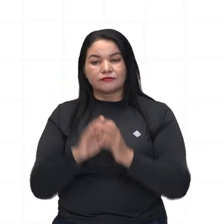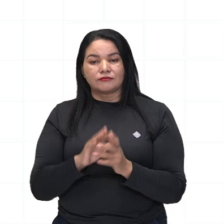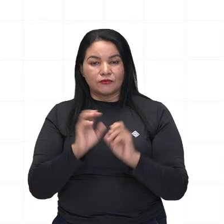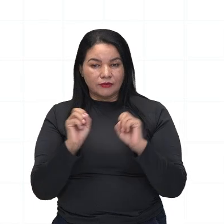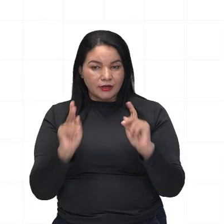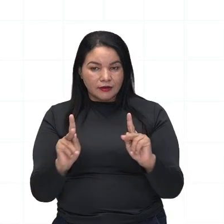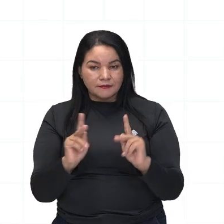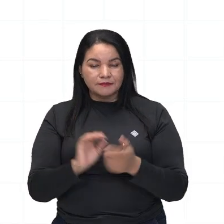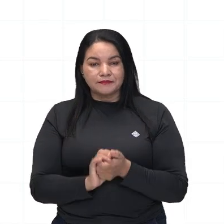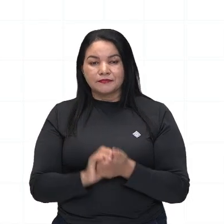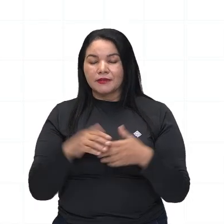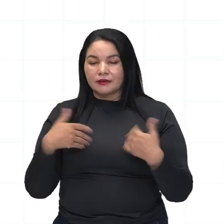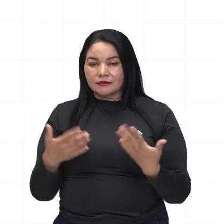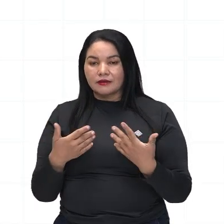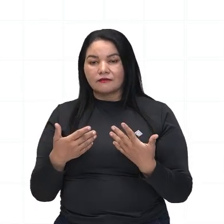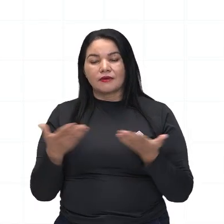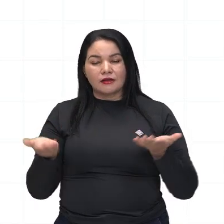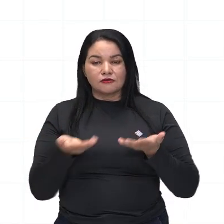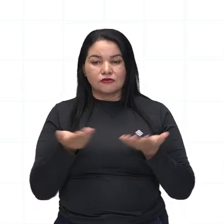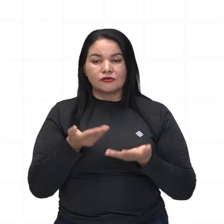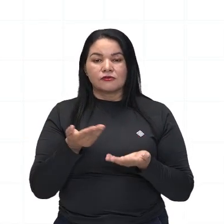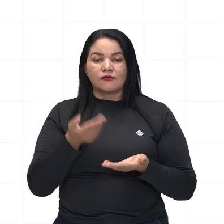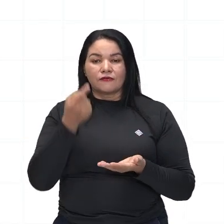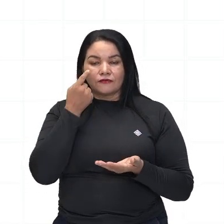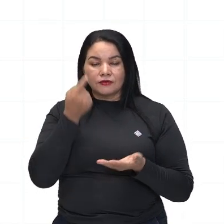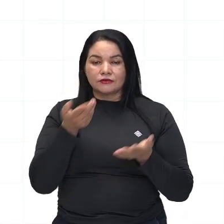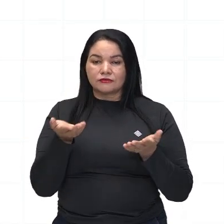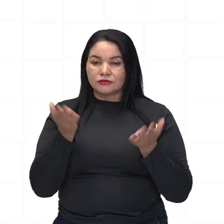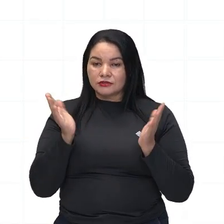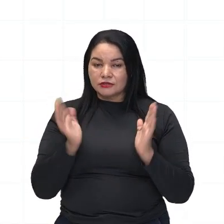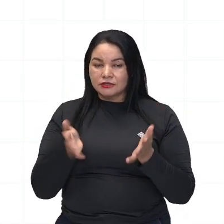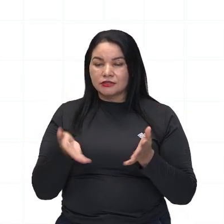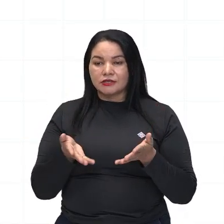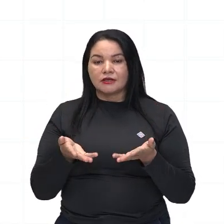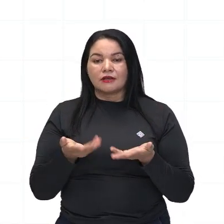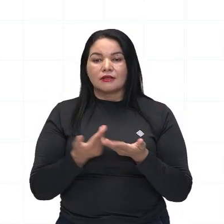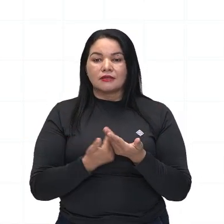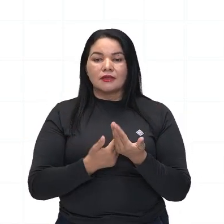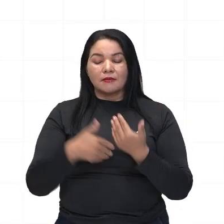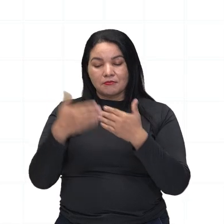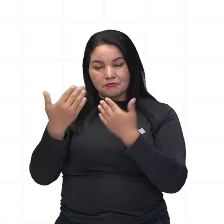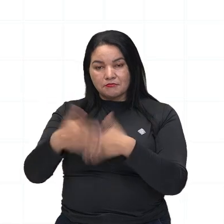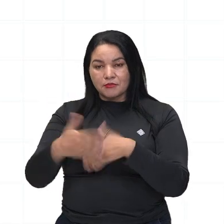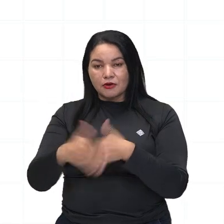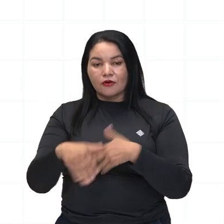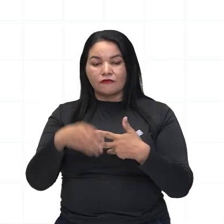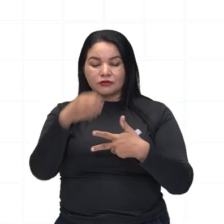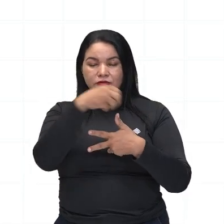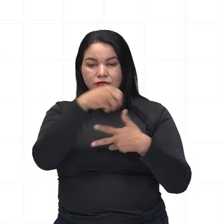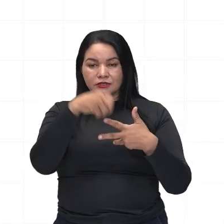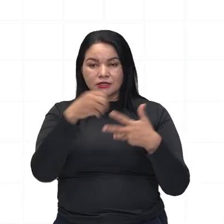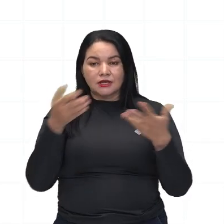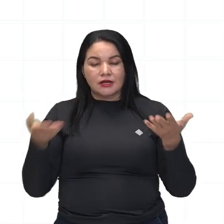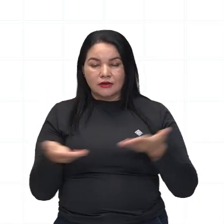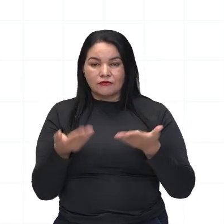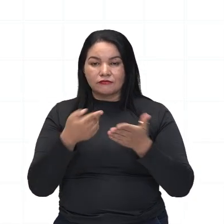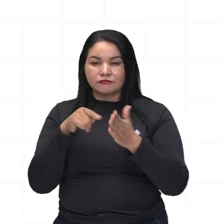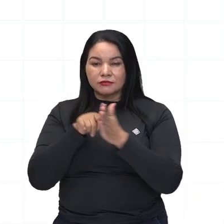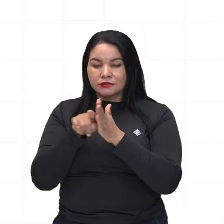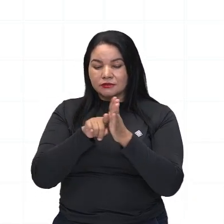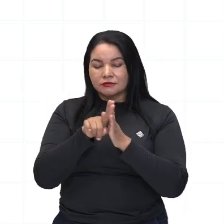estamos familiarizados como se apresenta a proposta de redação na própria prova do Enem, vamos analisar como